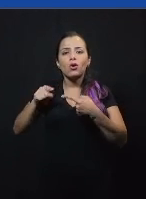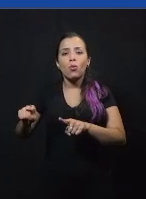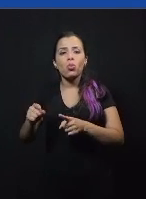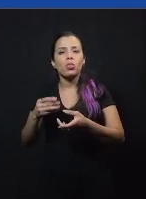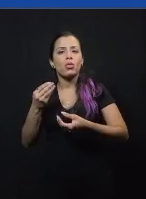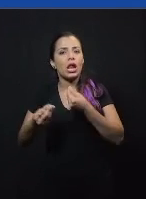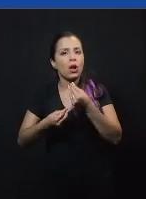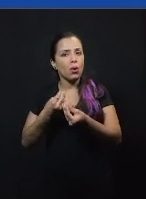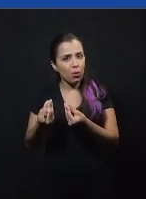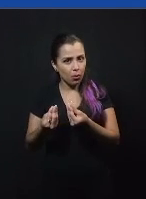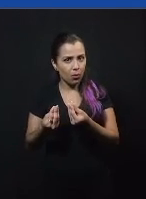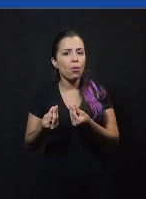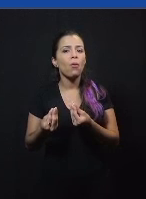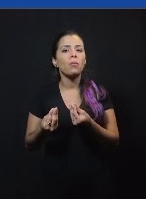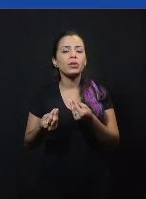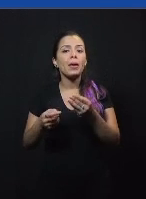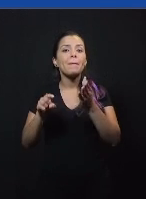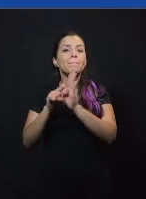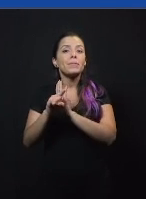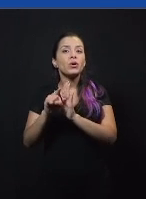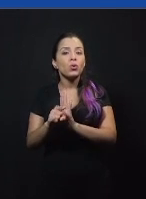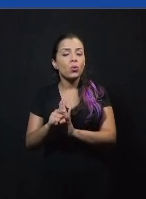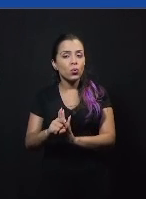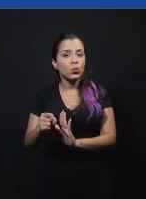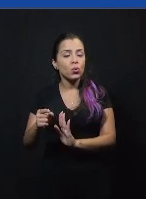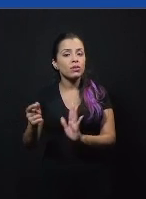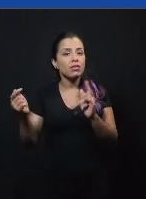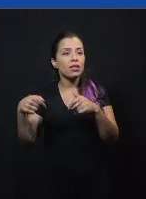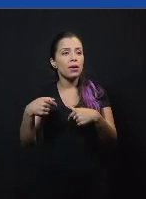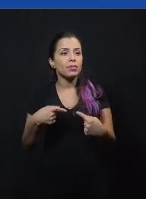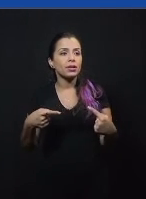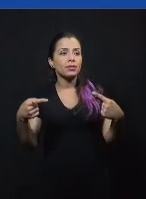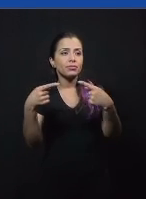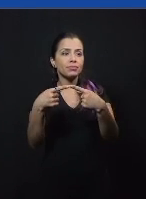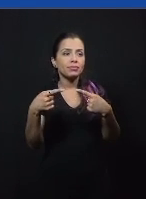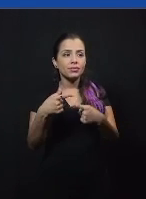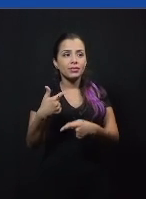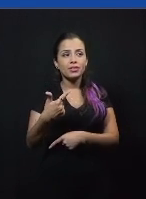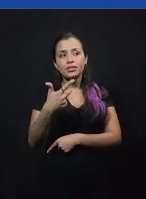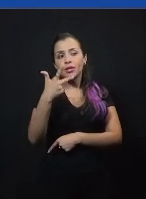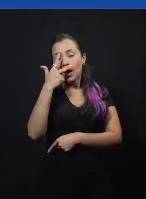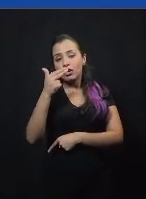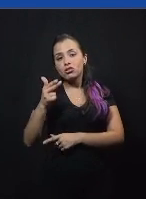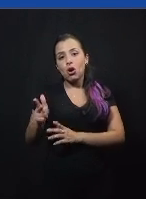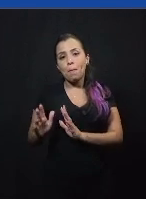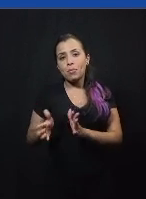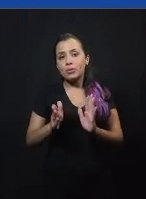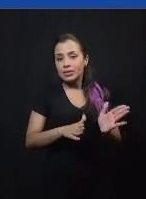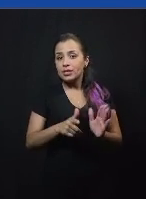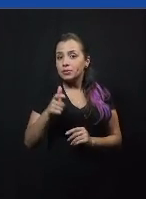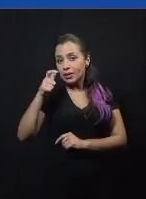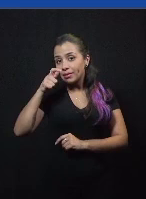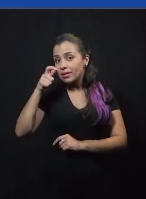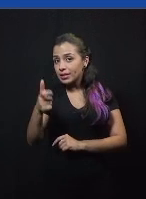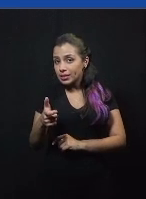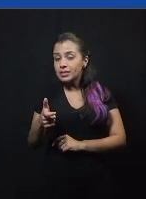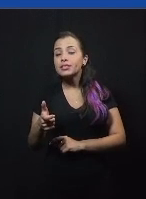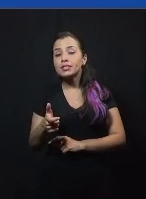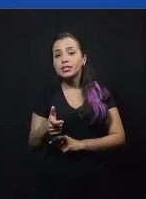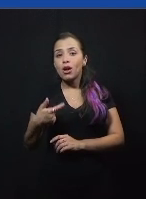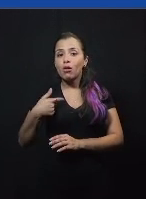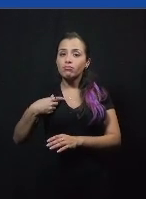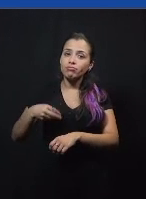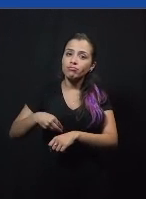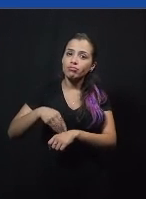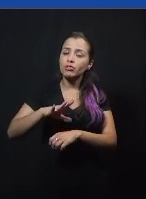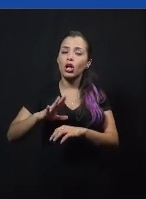quais perguntas eu poderia fazer então é um processo bem interessante recomendo a todo mundo se puder